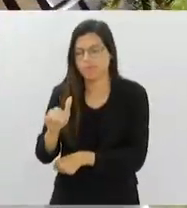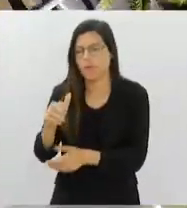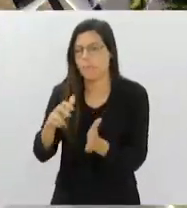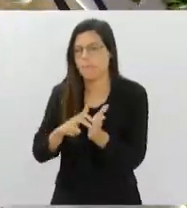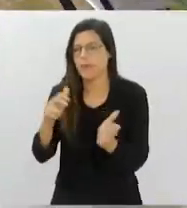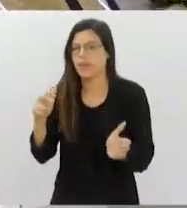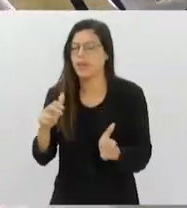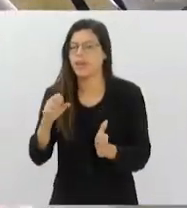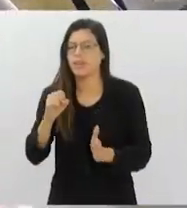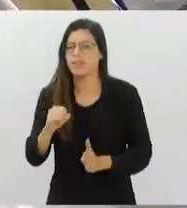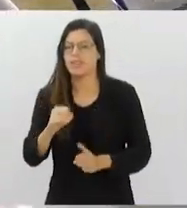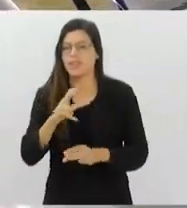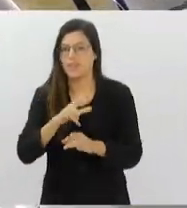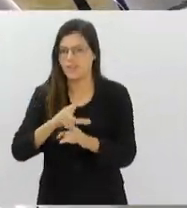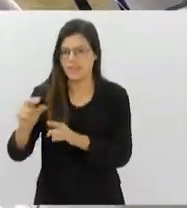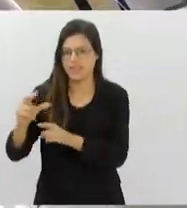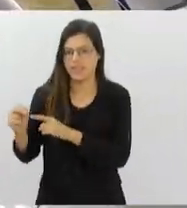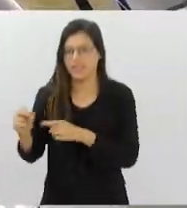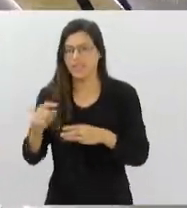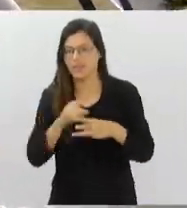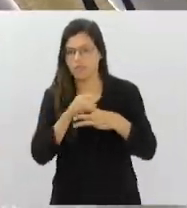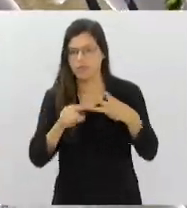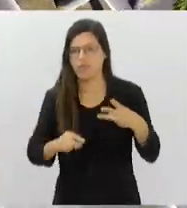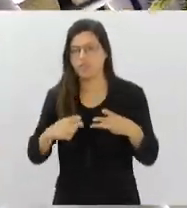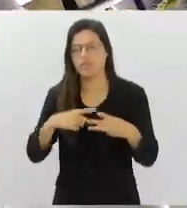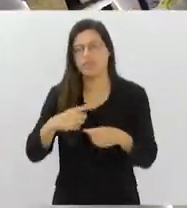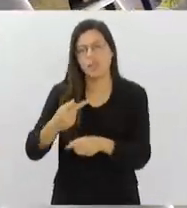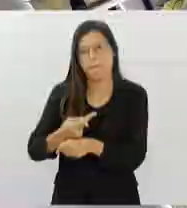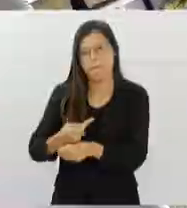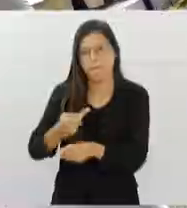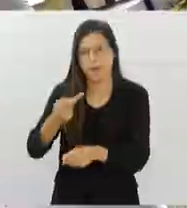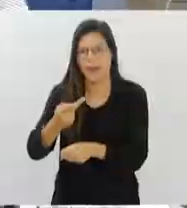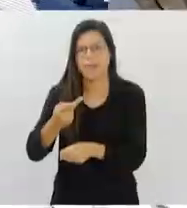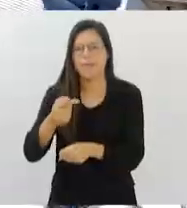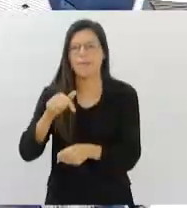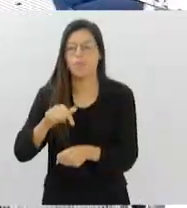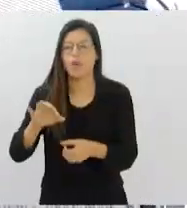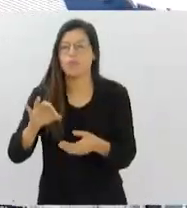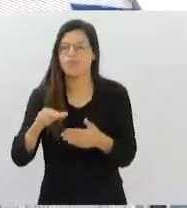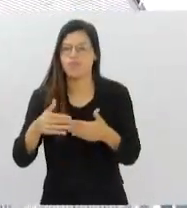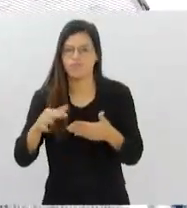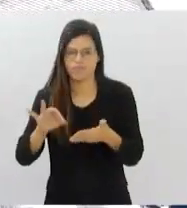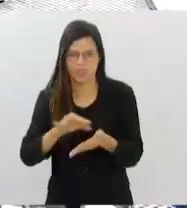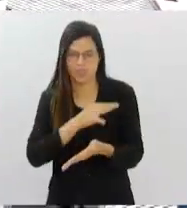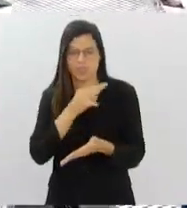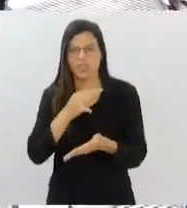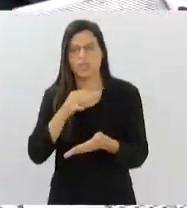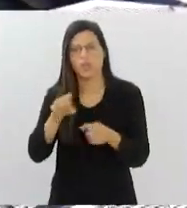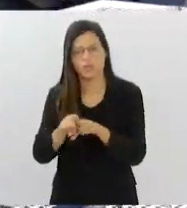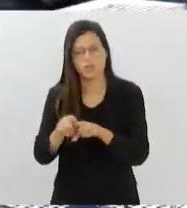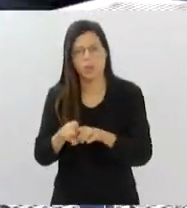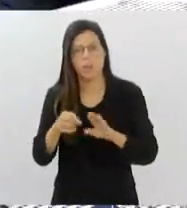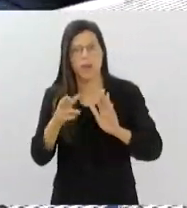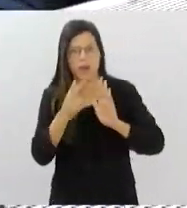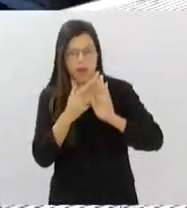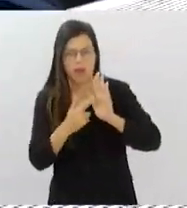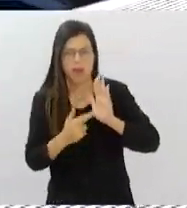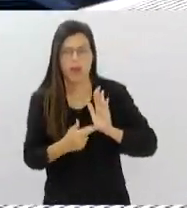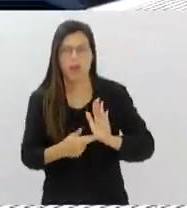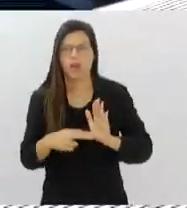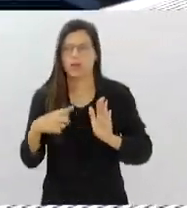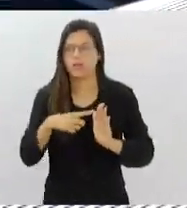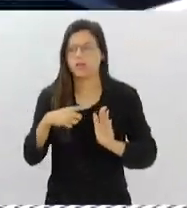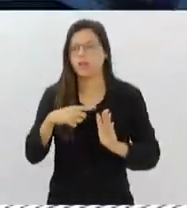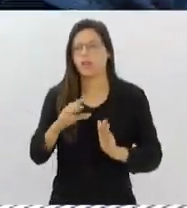três categorias vão ser premiados com troféus. A ficha de inscrição, mais informações e o regulamento de todas as provas estão